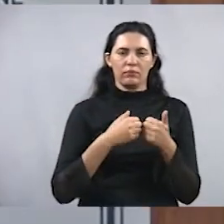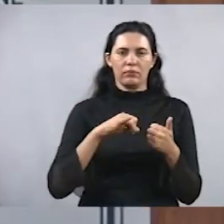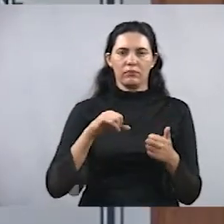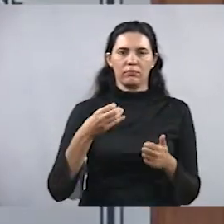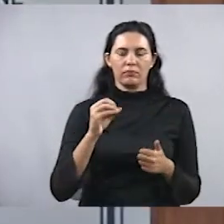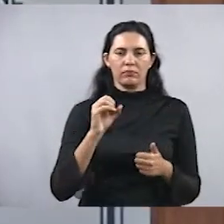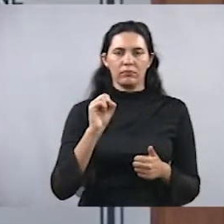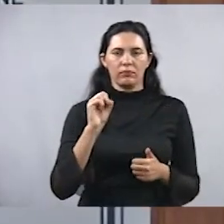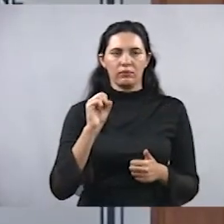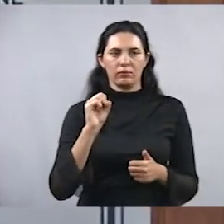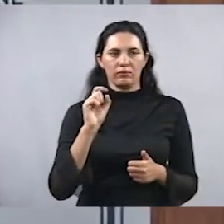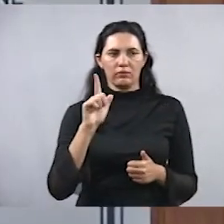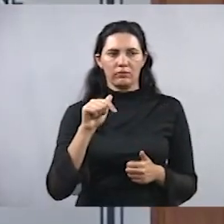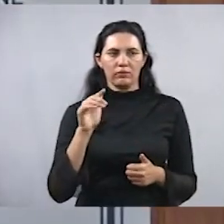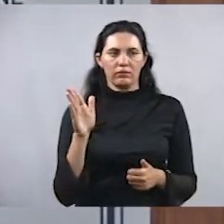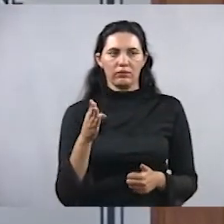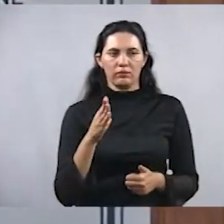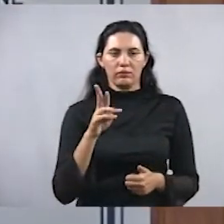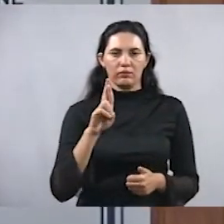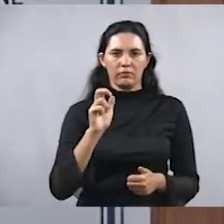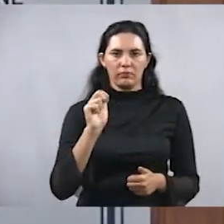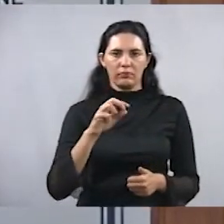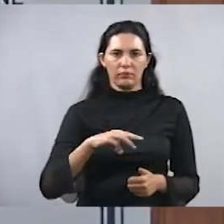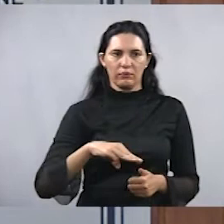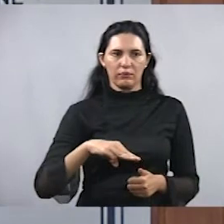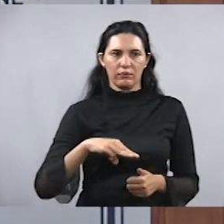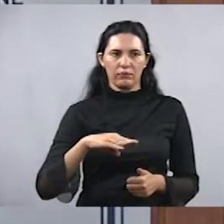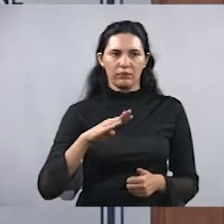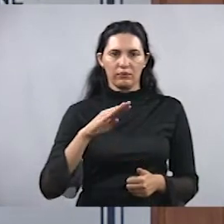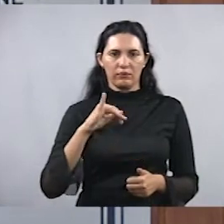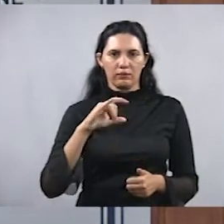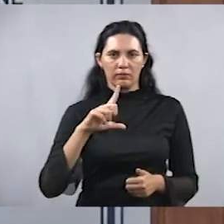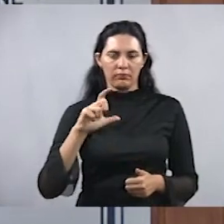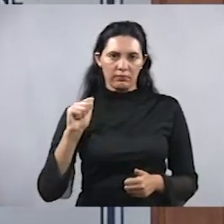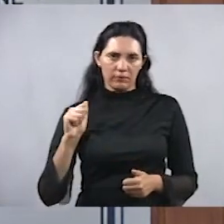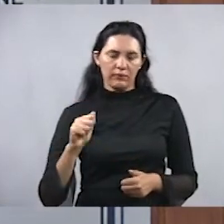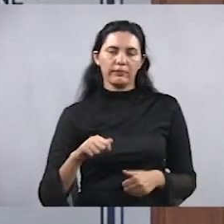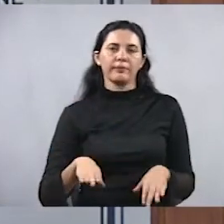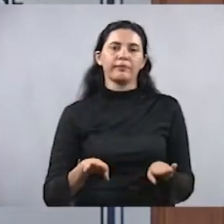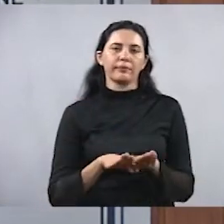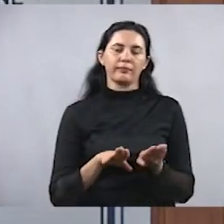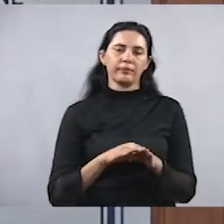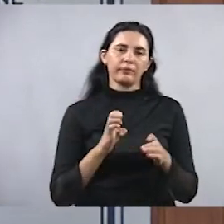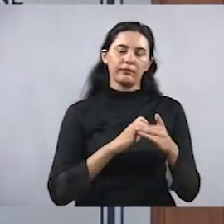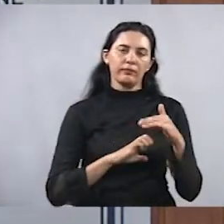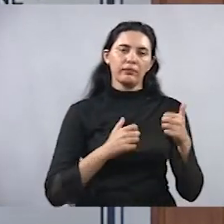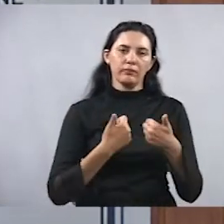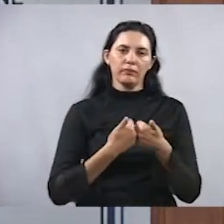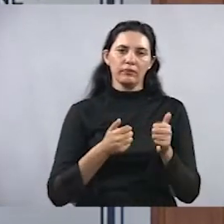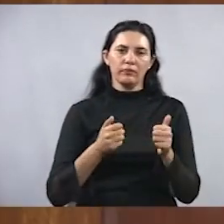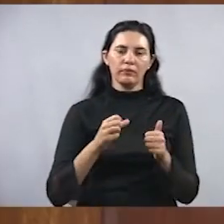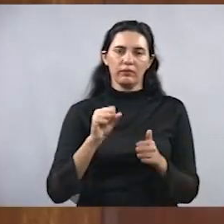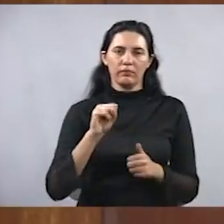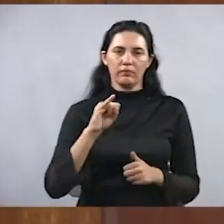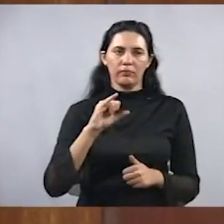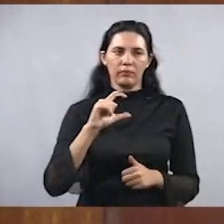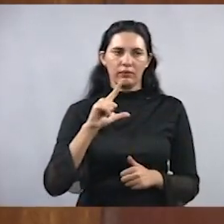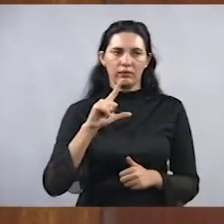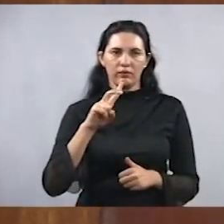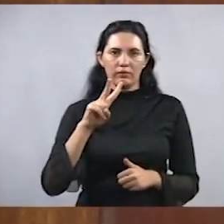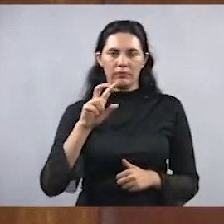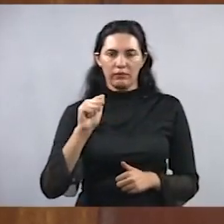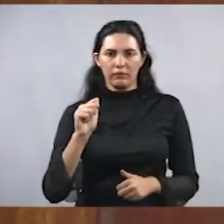antiga empresa de ônibus Silvatur, onde trabalhou por quase 20 anos,